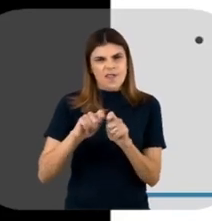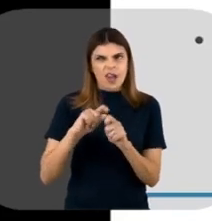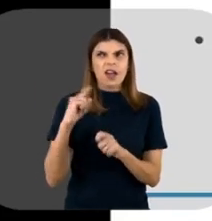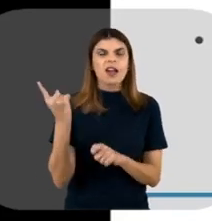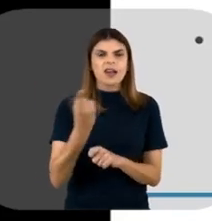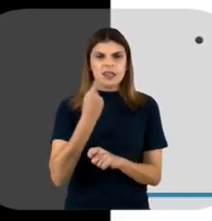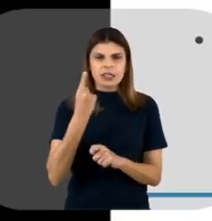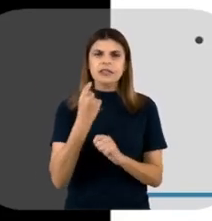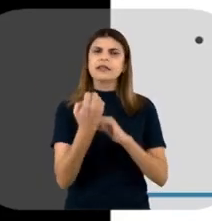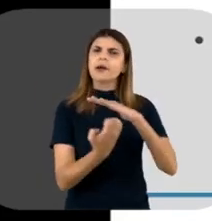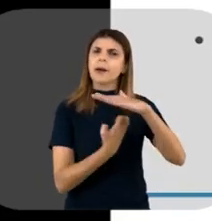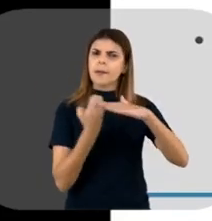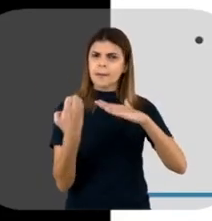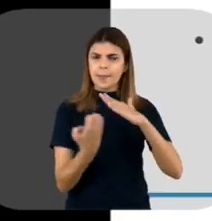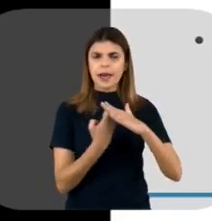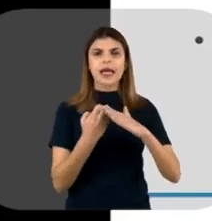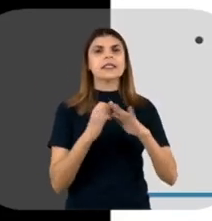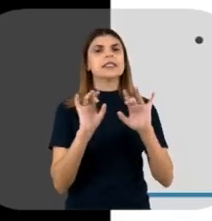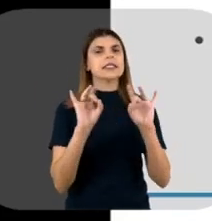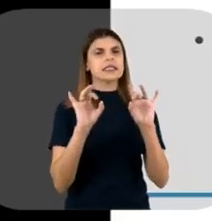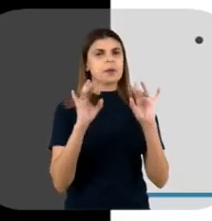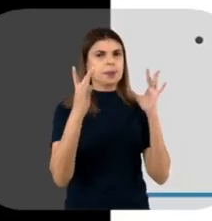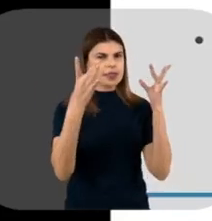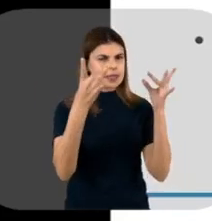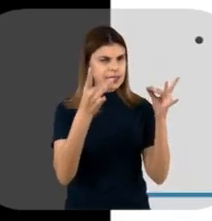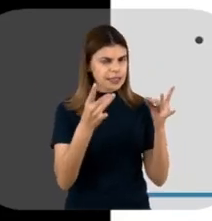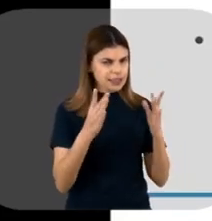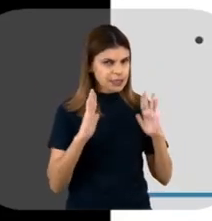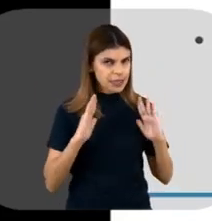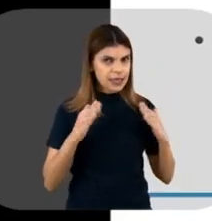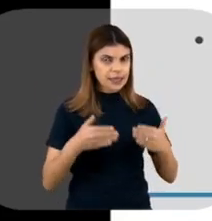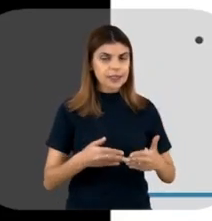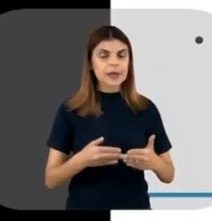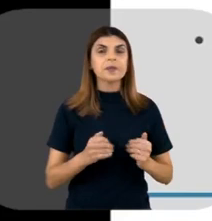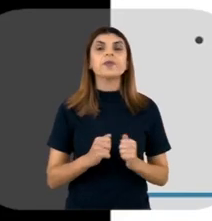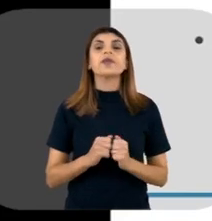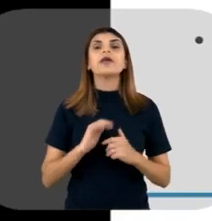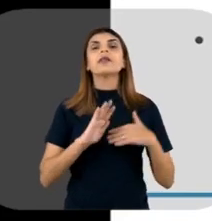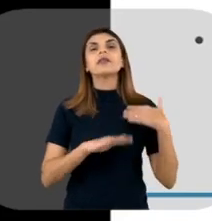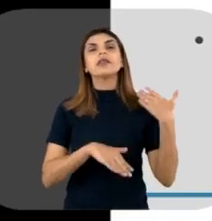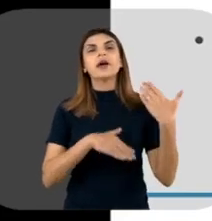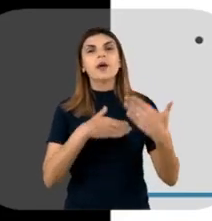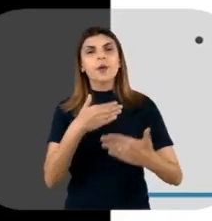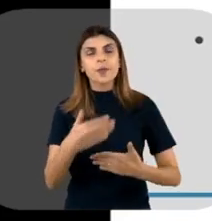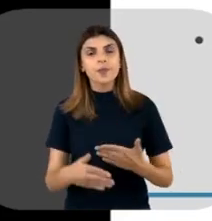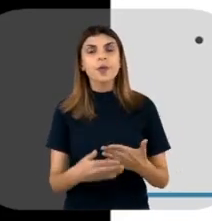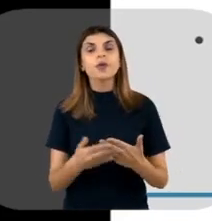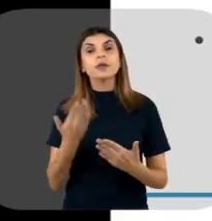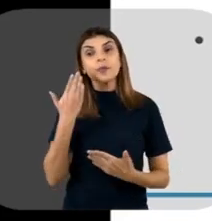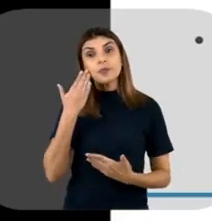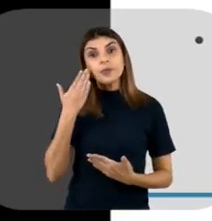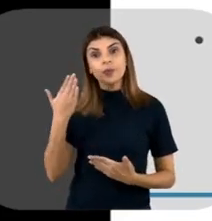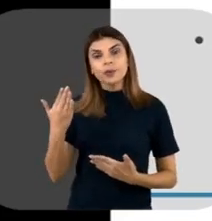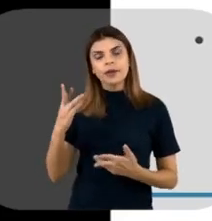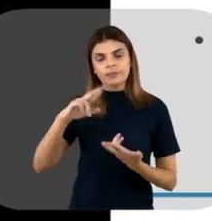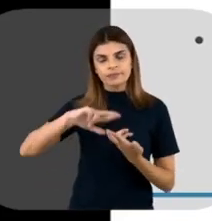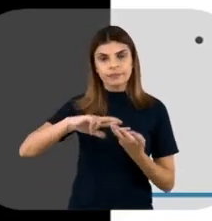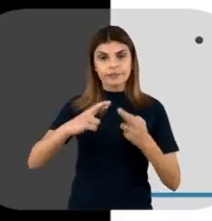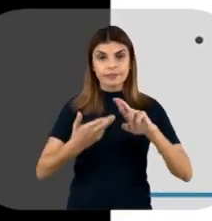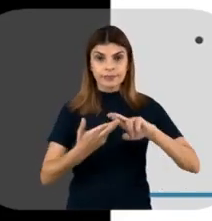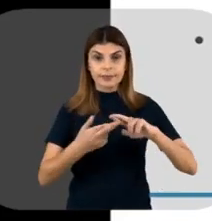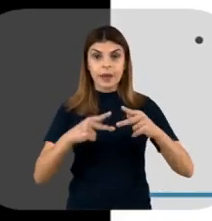especializadas nessa síntese. E depois, em seguida, expressar essa proteína